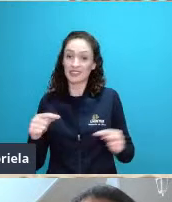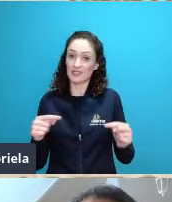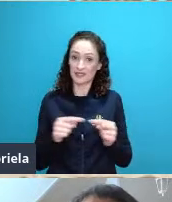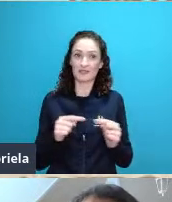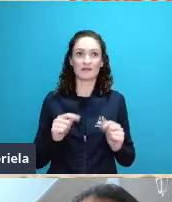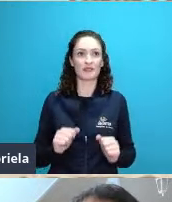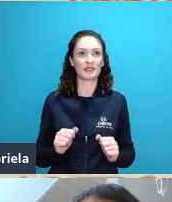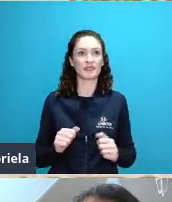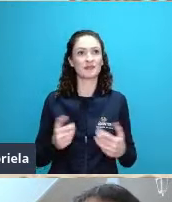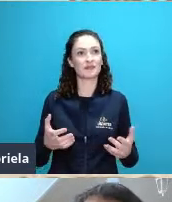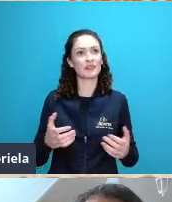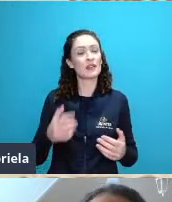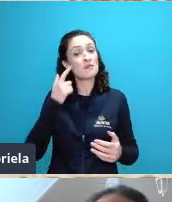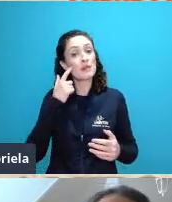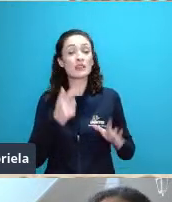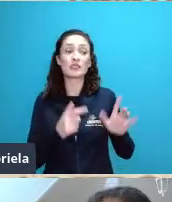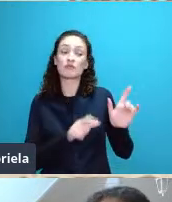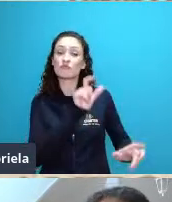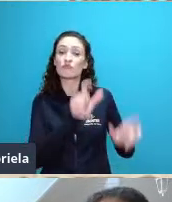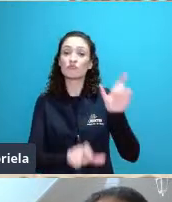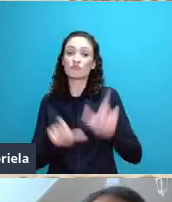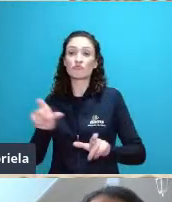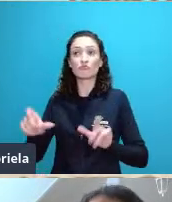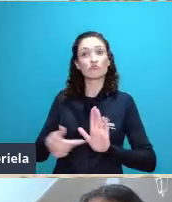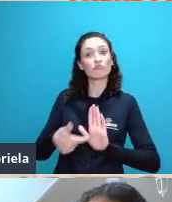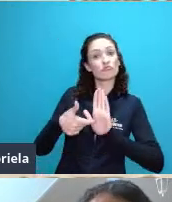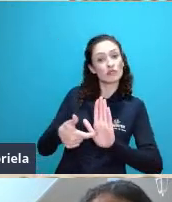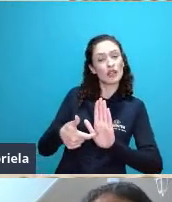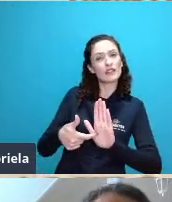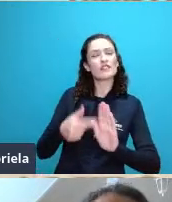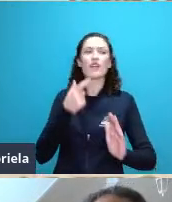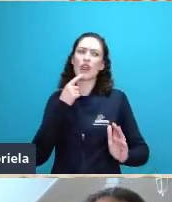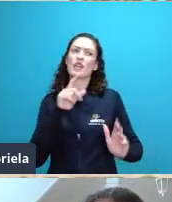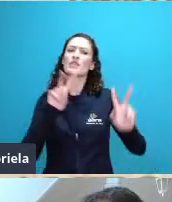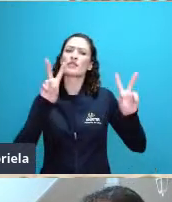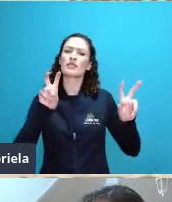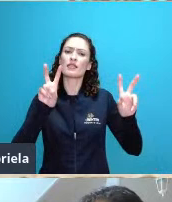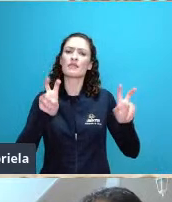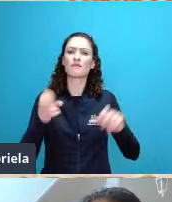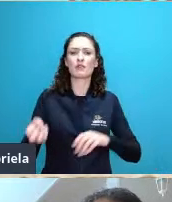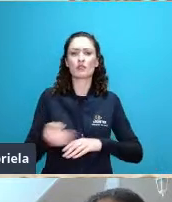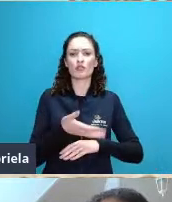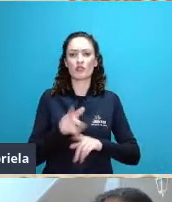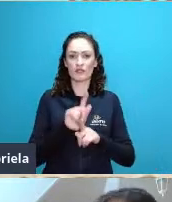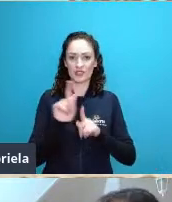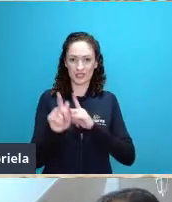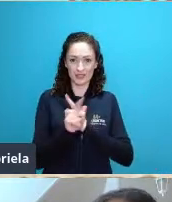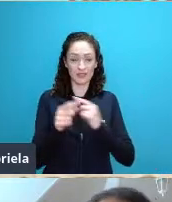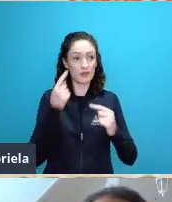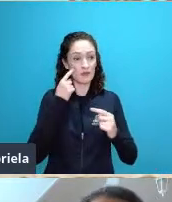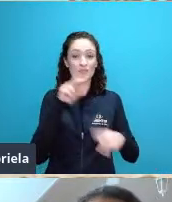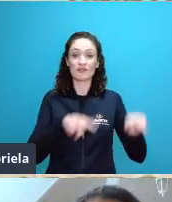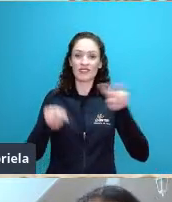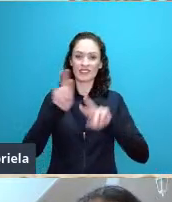abordagem eles denominavam como a nova geografia quer dizer a geografia sobre o novo olhar e esse novo olhar